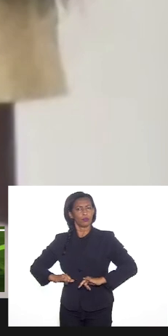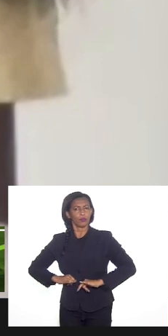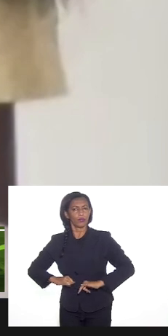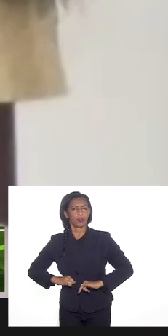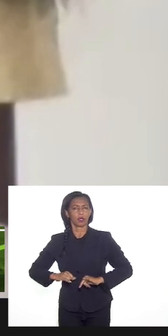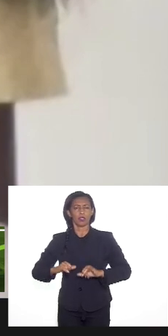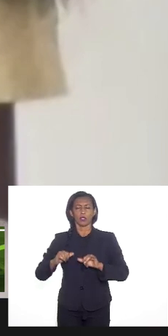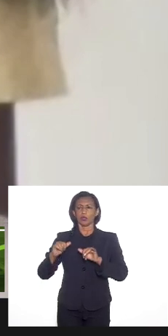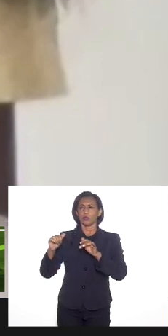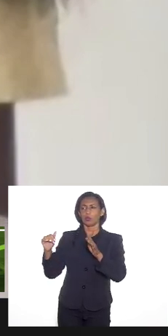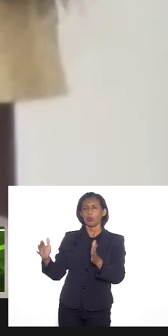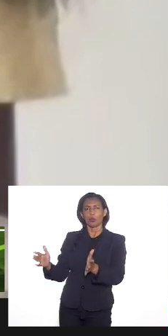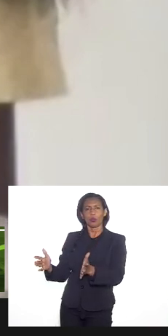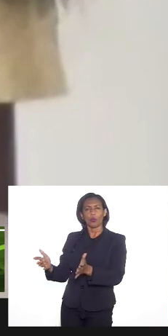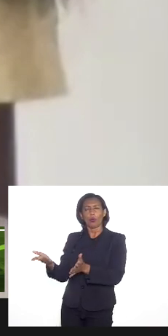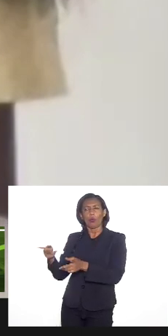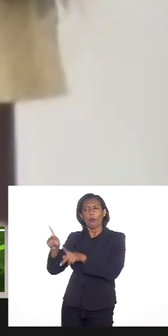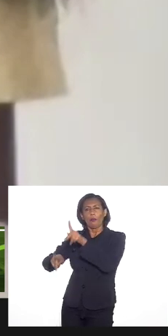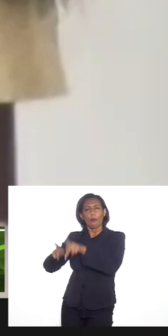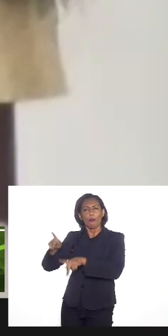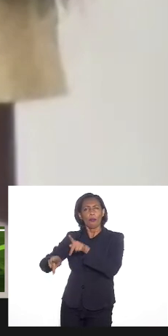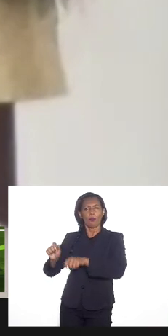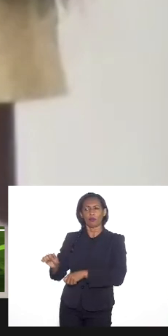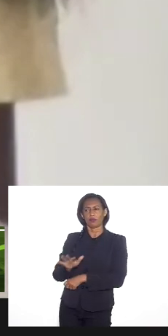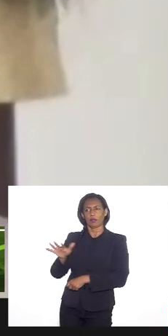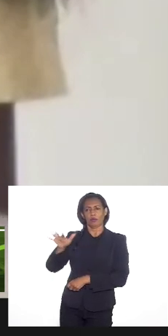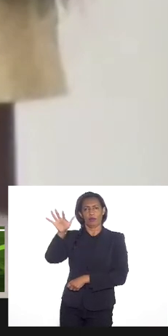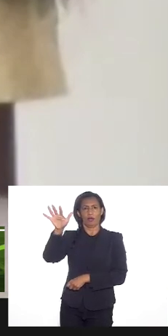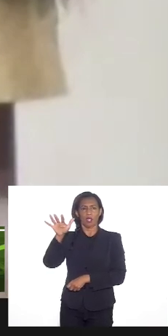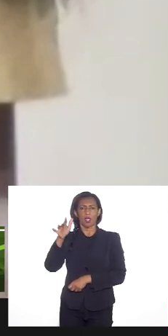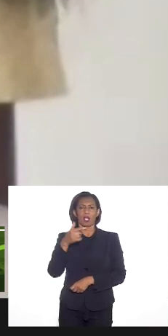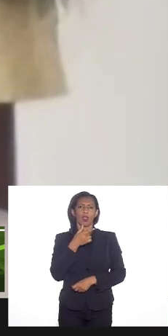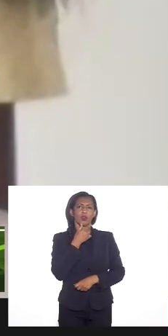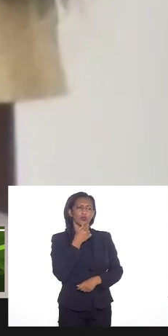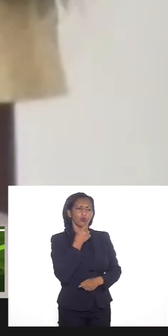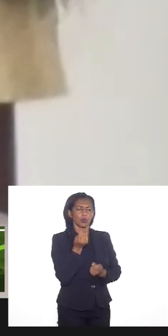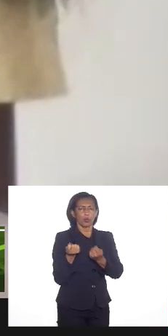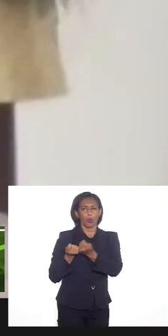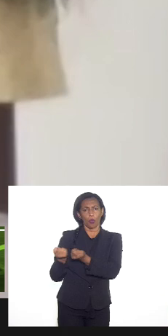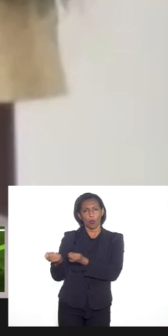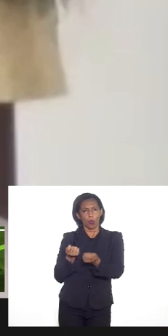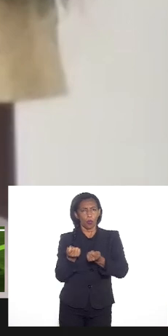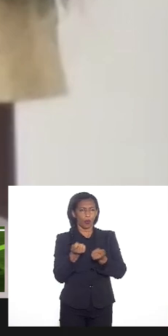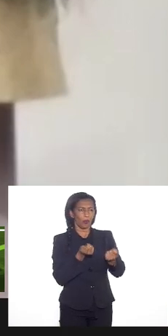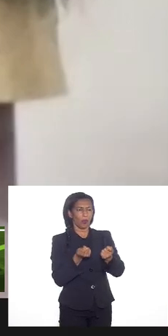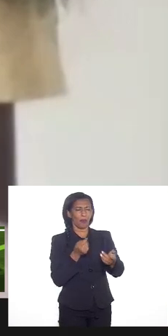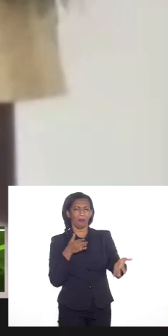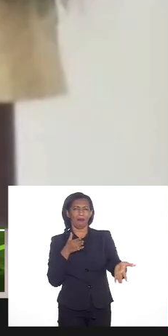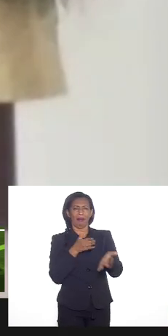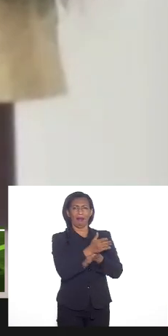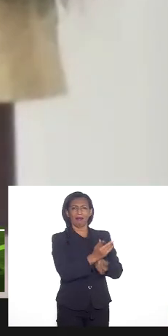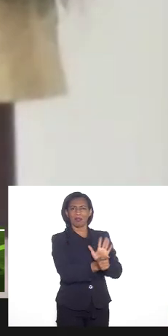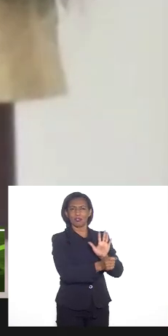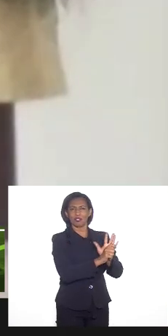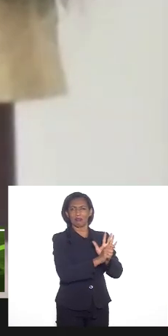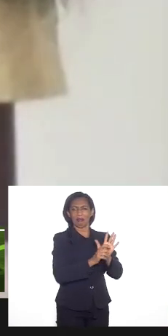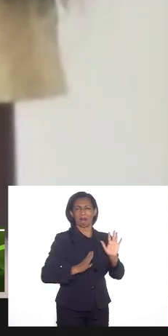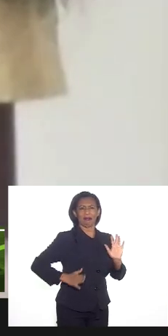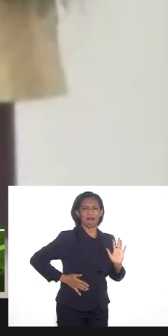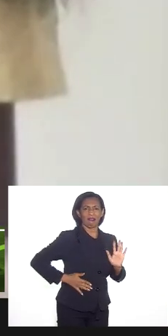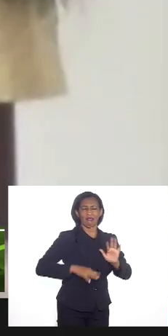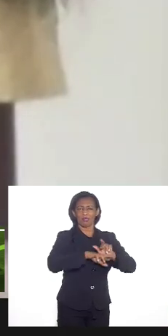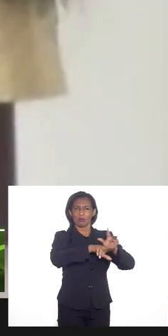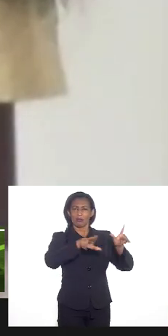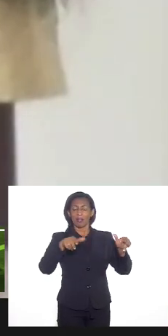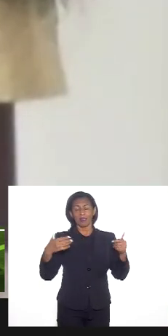que estão nas favelas, dos meninos que estão buscando forma econômica através do tráfico e etc. Então,